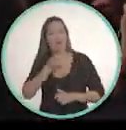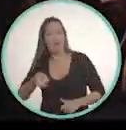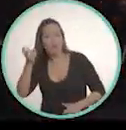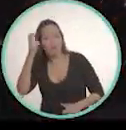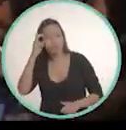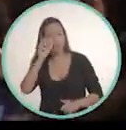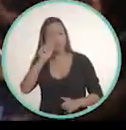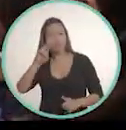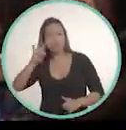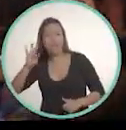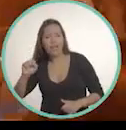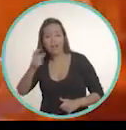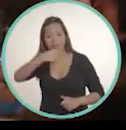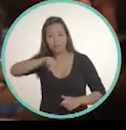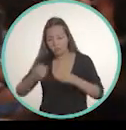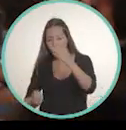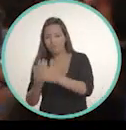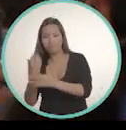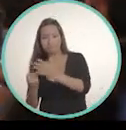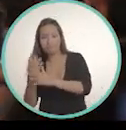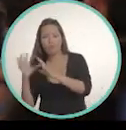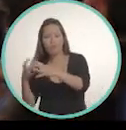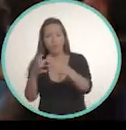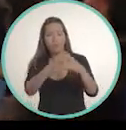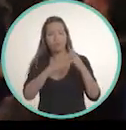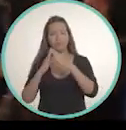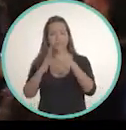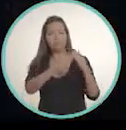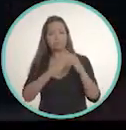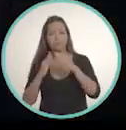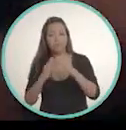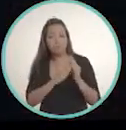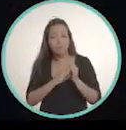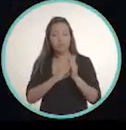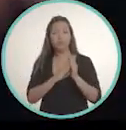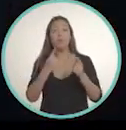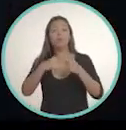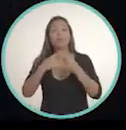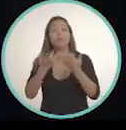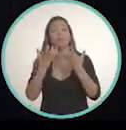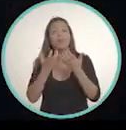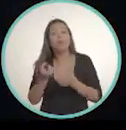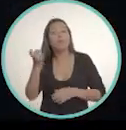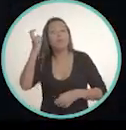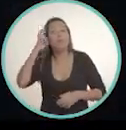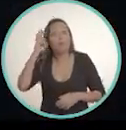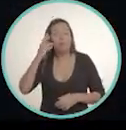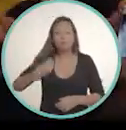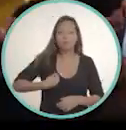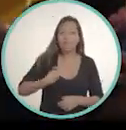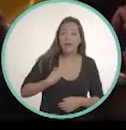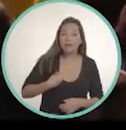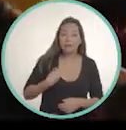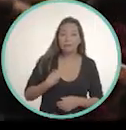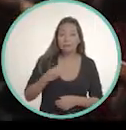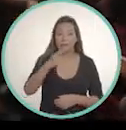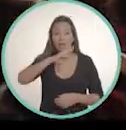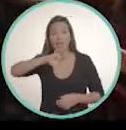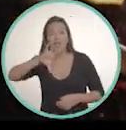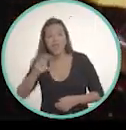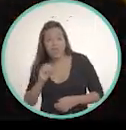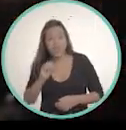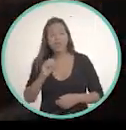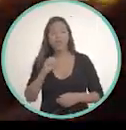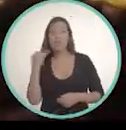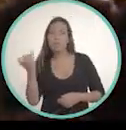espaço de dignidade. E a gente vai criar conselho de moradores em todos os bairros pra criar uma cultura de participação que nunca mais o Rio de Janeiro